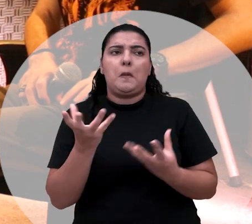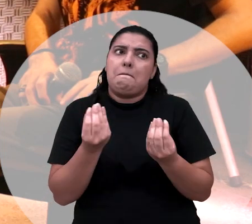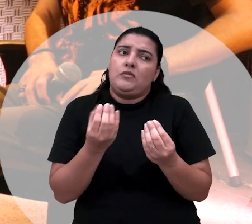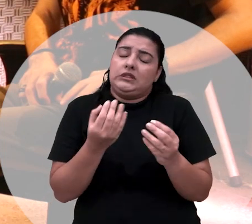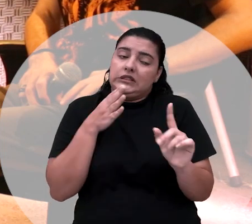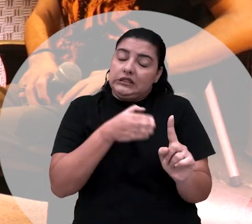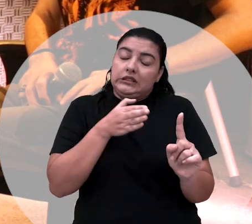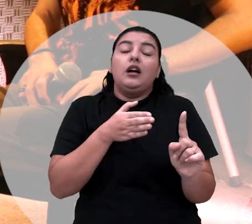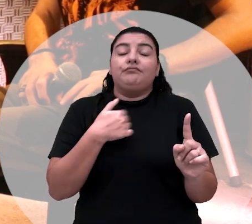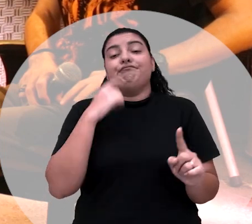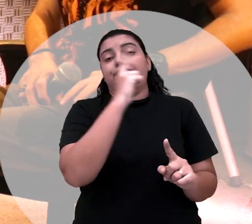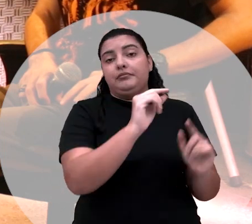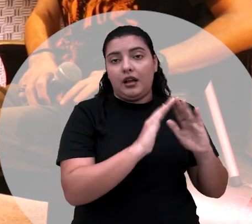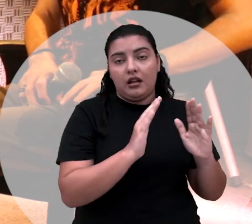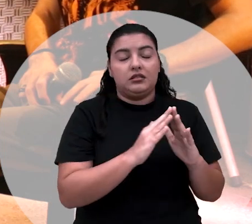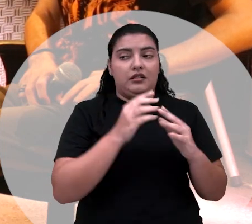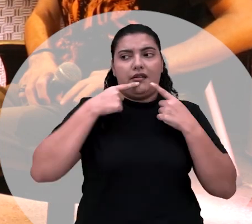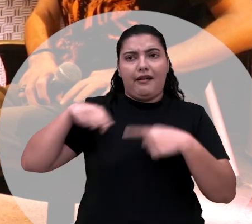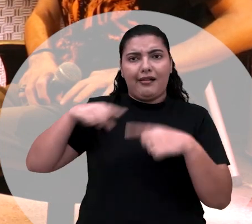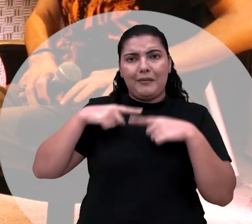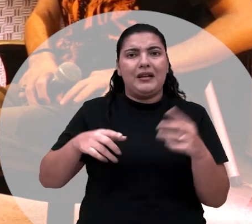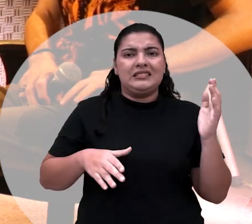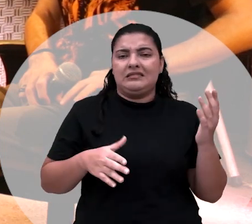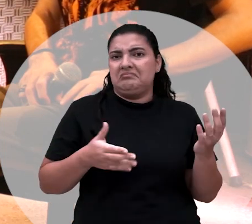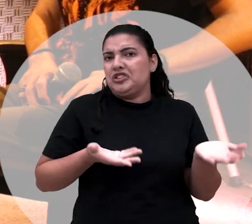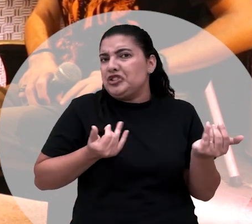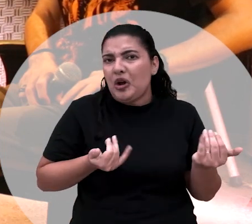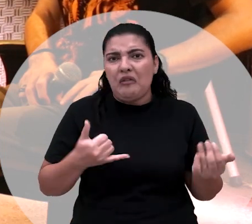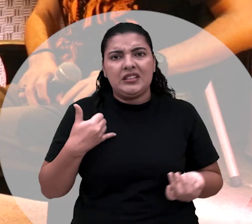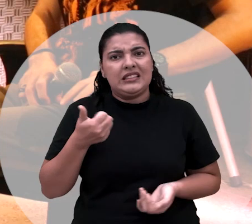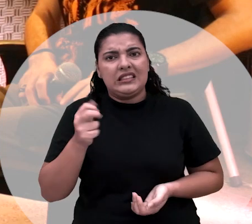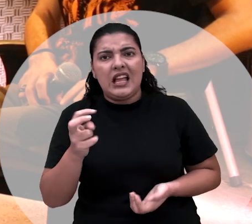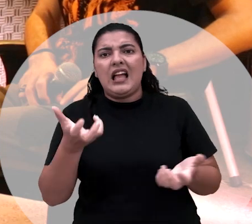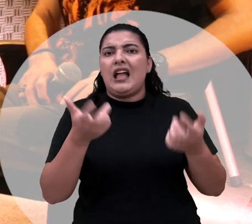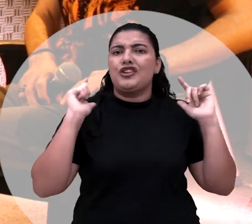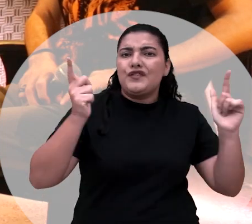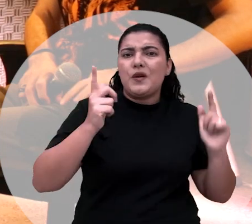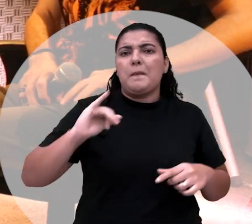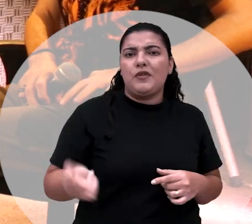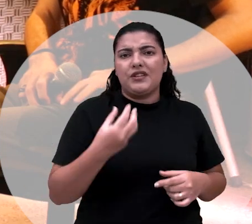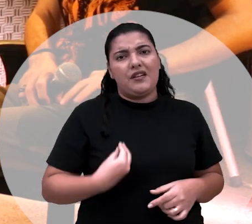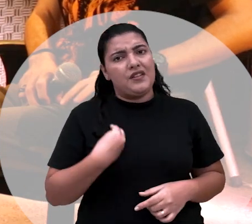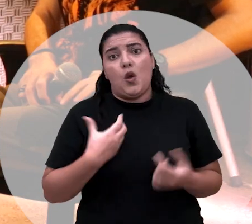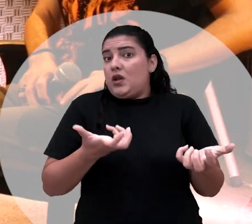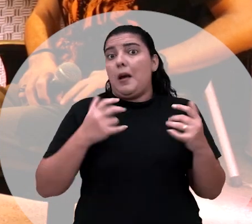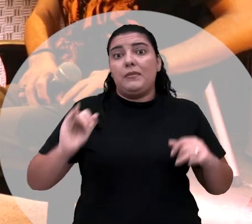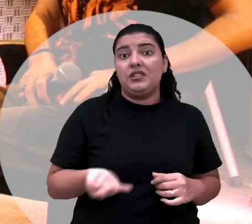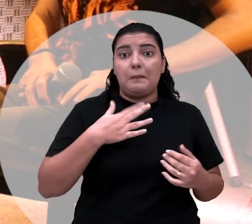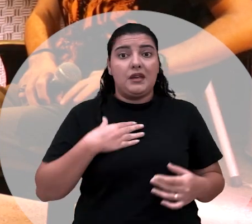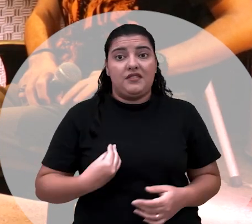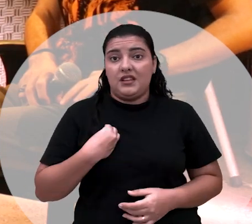E fui para casa, budejando, Com toda adolescente, com 15 anos, budeja, quer se divertir, quer aproveitar a vida. E eu queria aproveitar a vida.